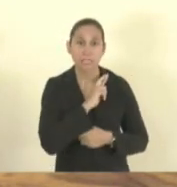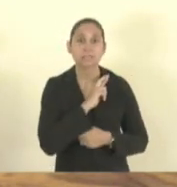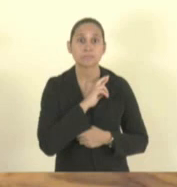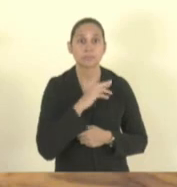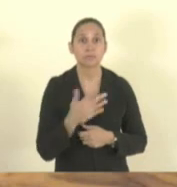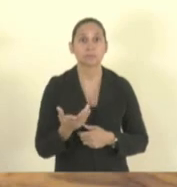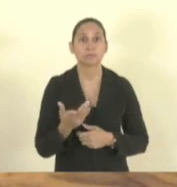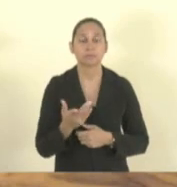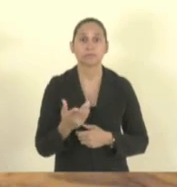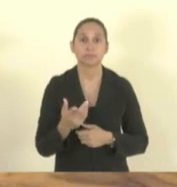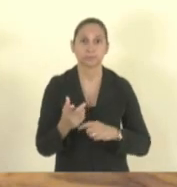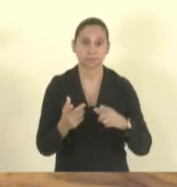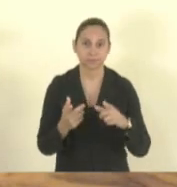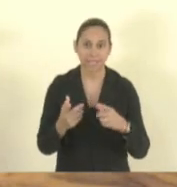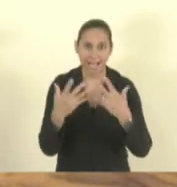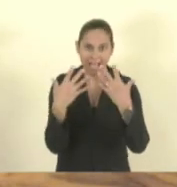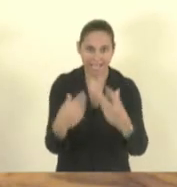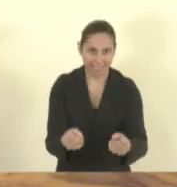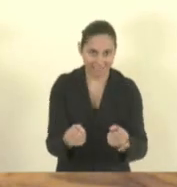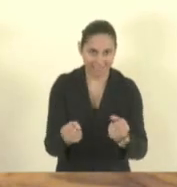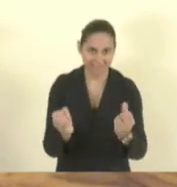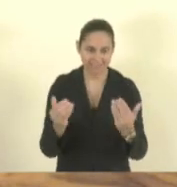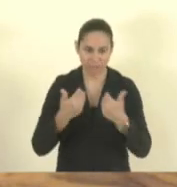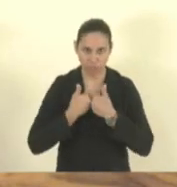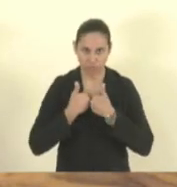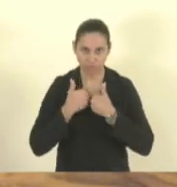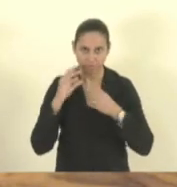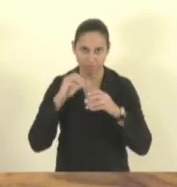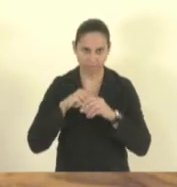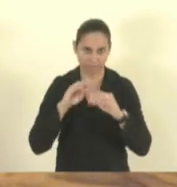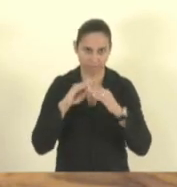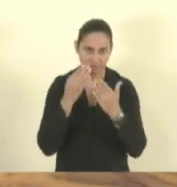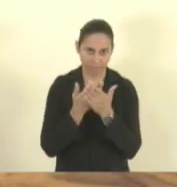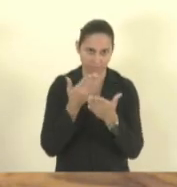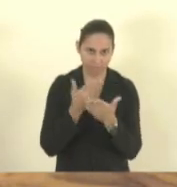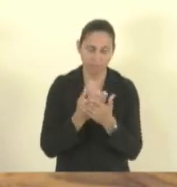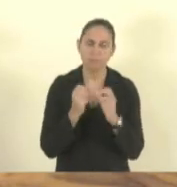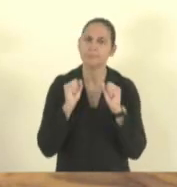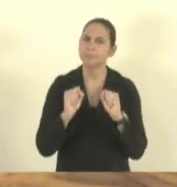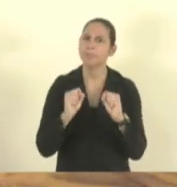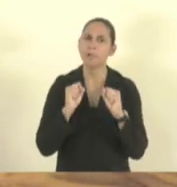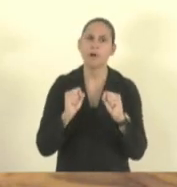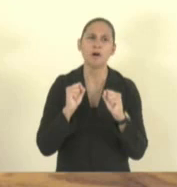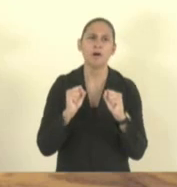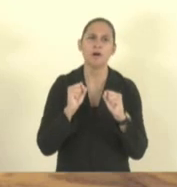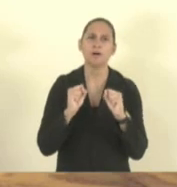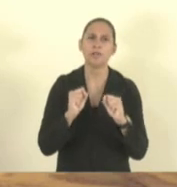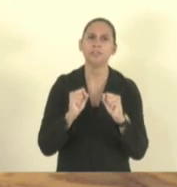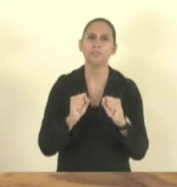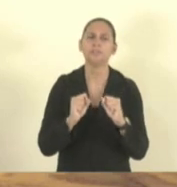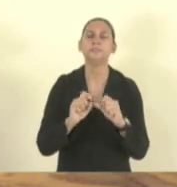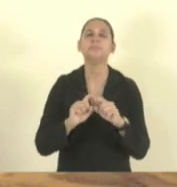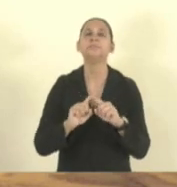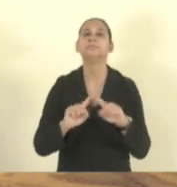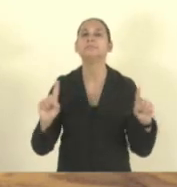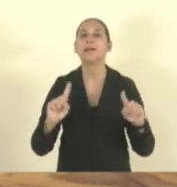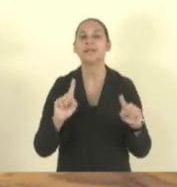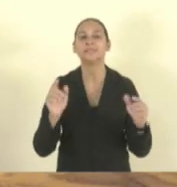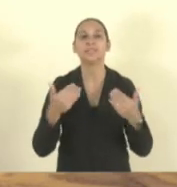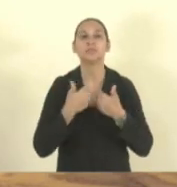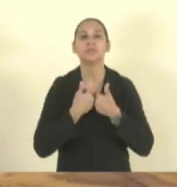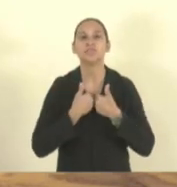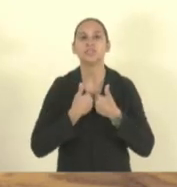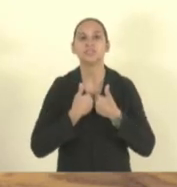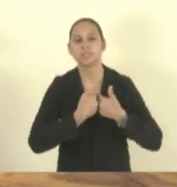Receber o autista na escola, todo mundo pode receber. Agora, largar aquele autista no